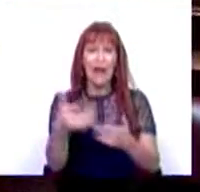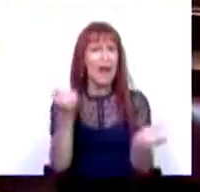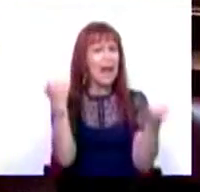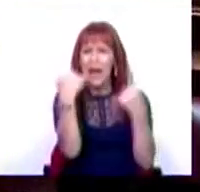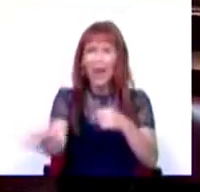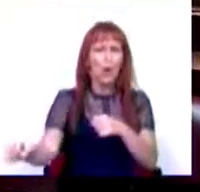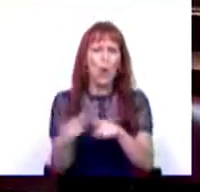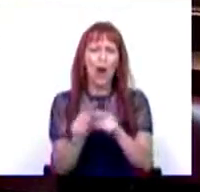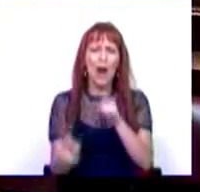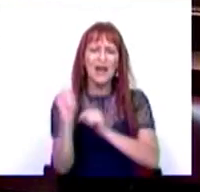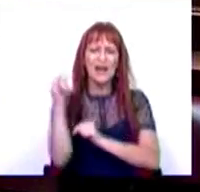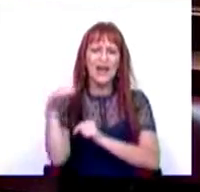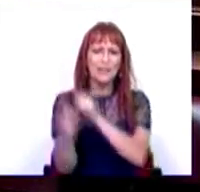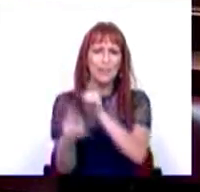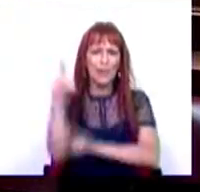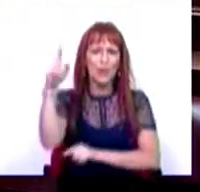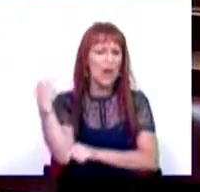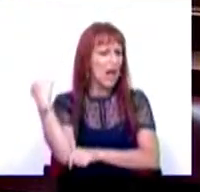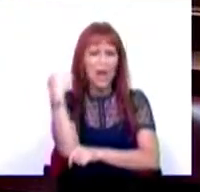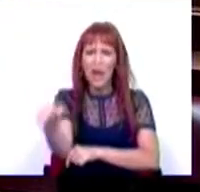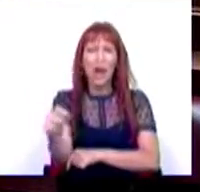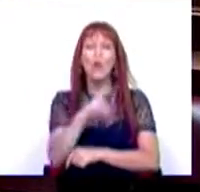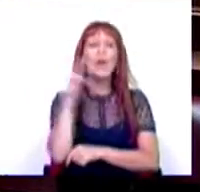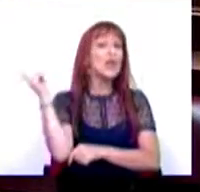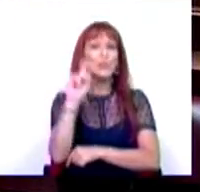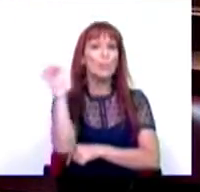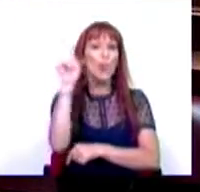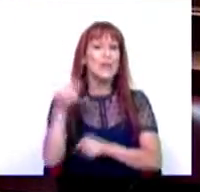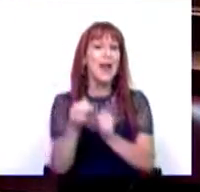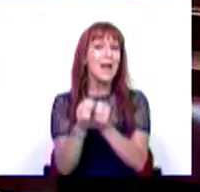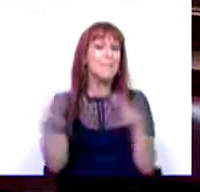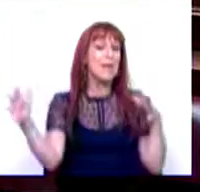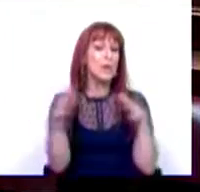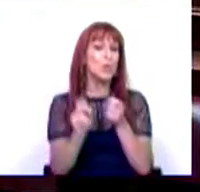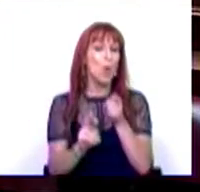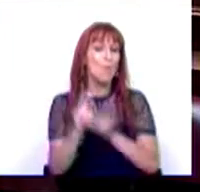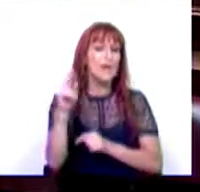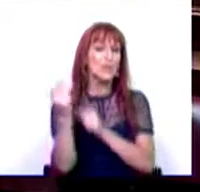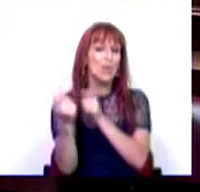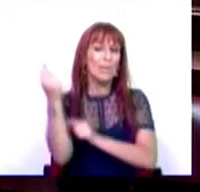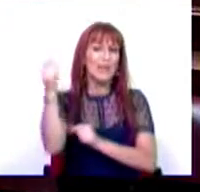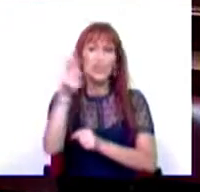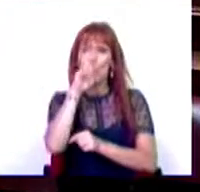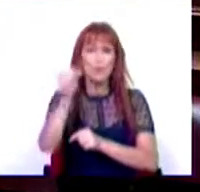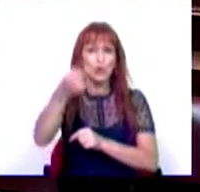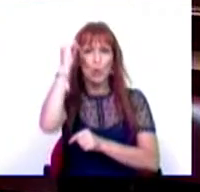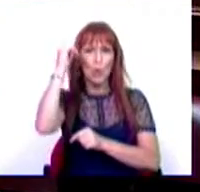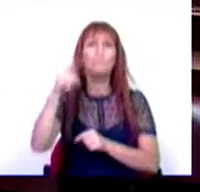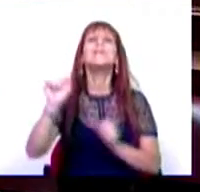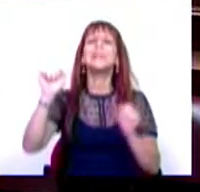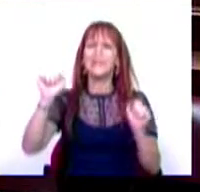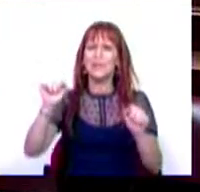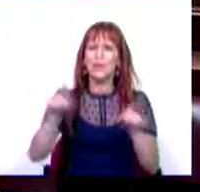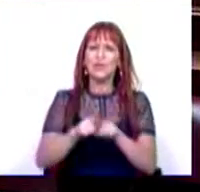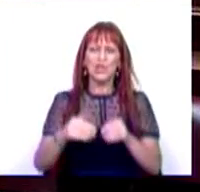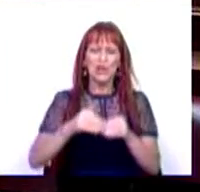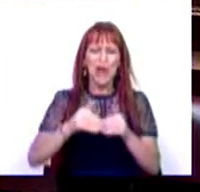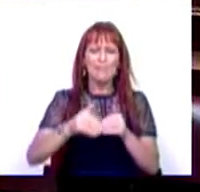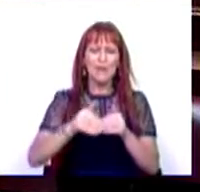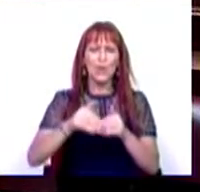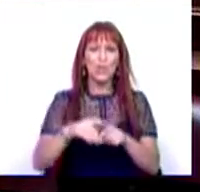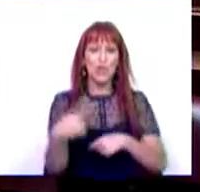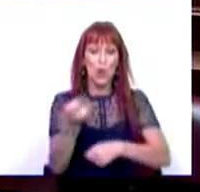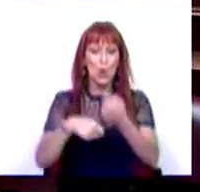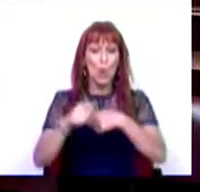Não, o aumento do ISP não responde pela grande parte do aumento dos preços a combustíveis. Sim, as margens